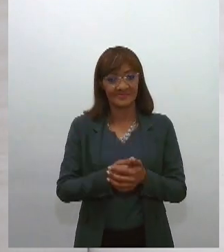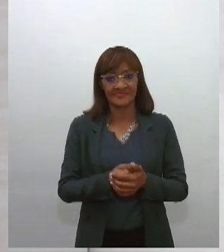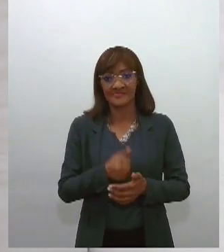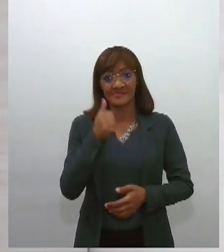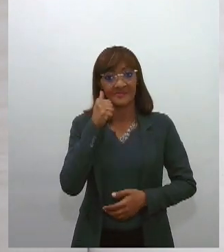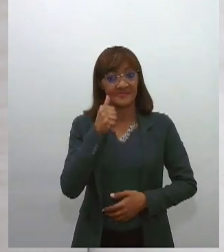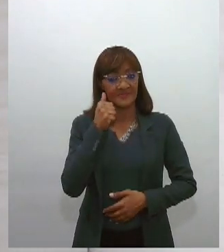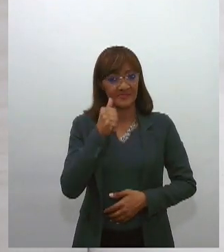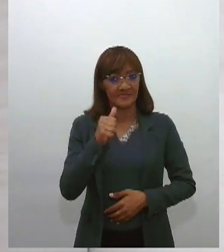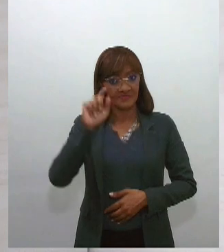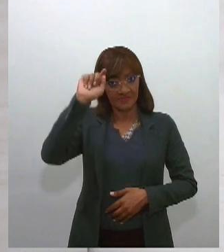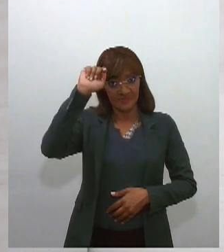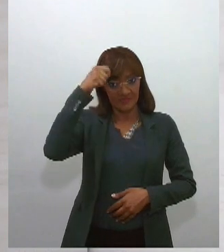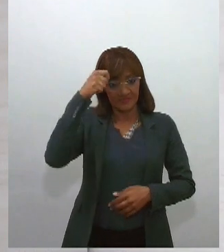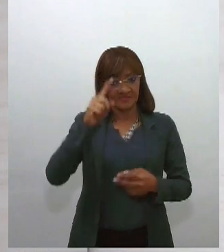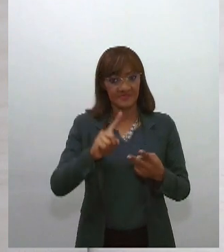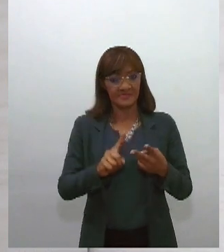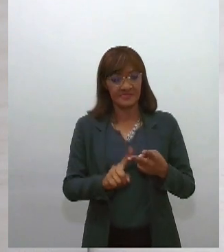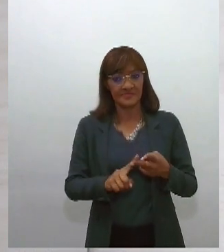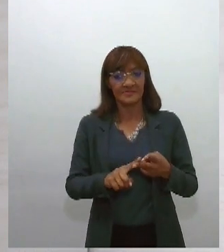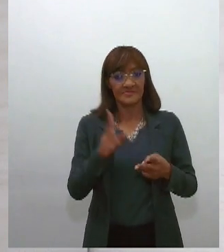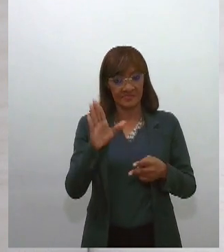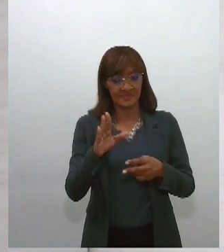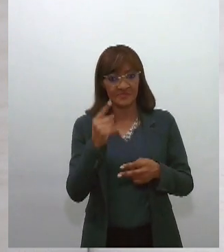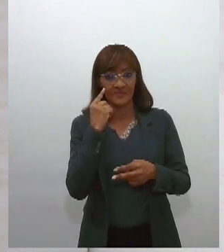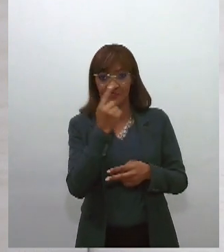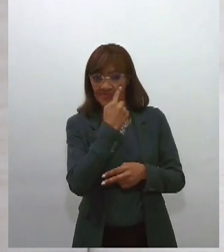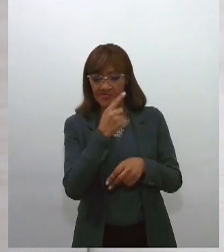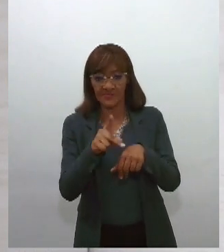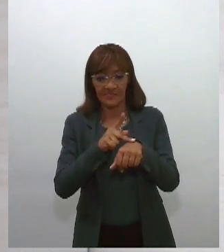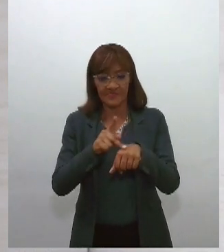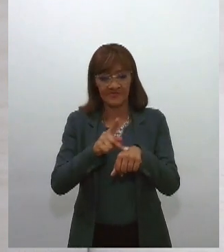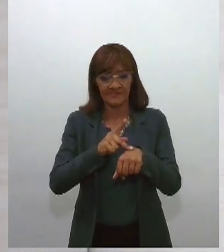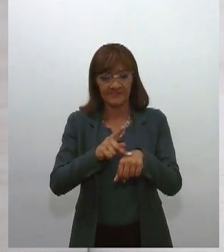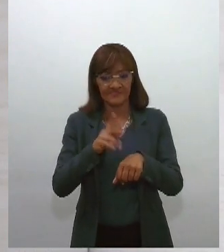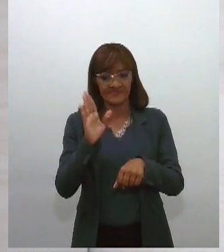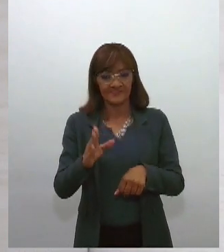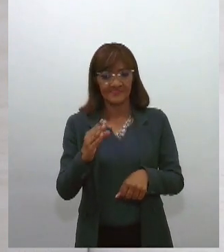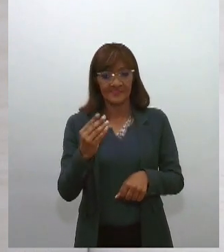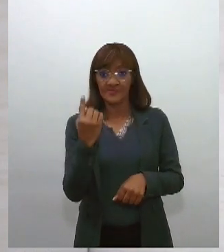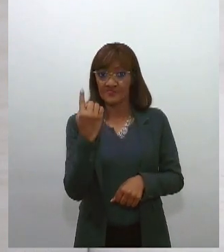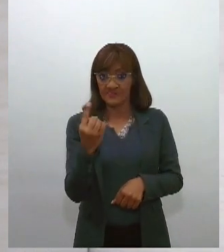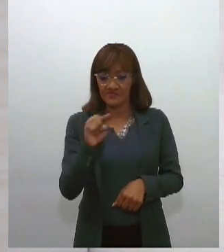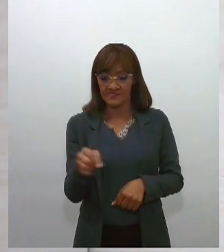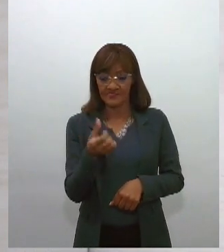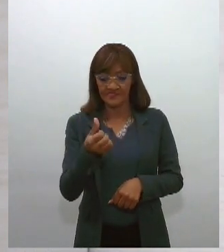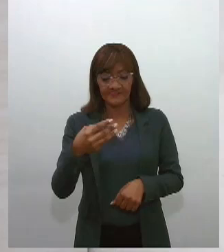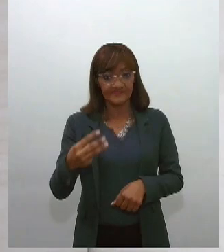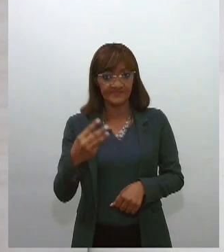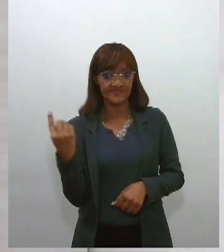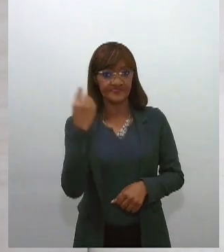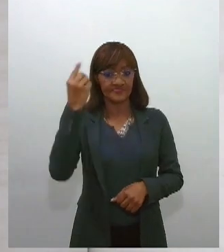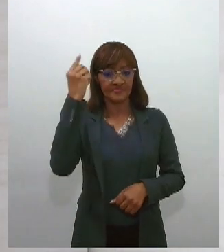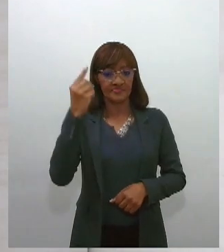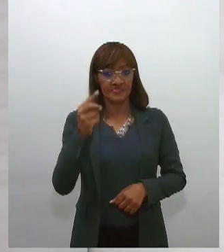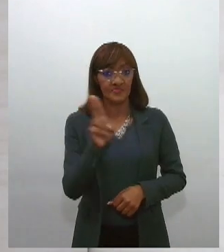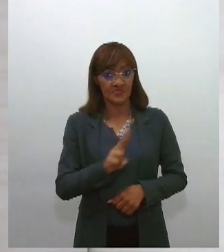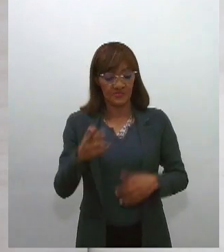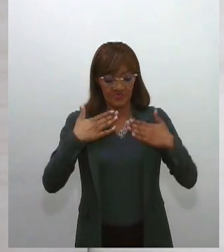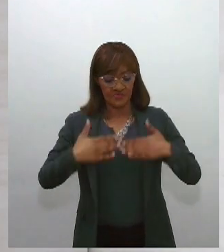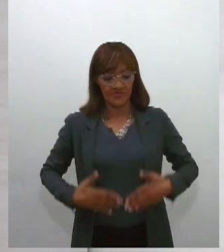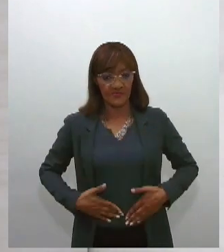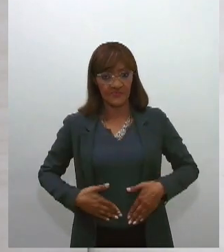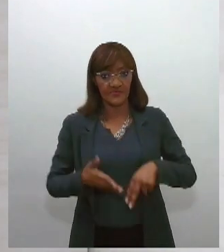trançados, castanhos e olhos pretos. Minha altura é 1,63m. Visto um vestido preto com um terno